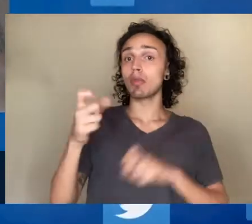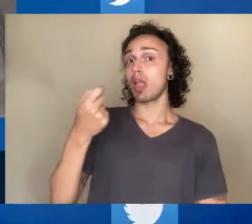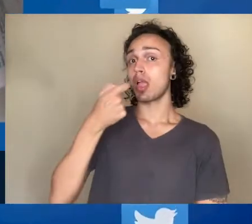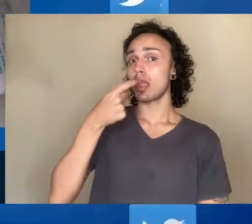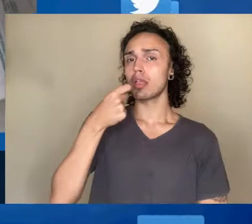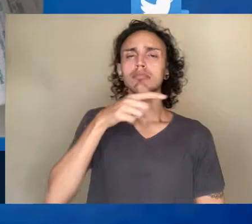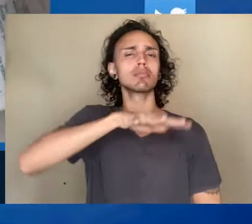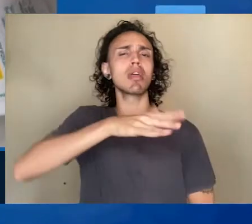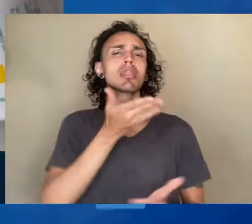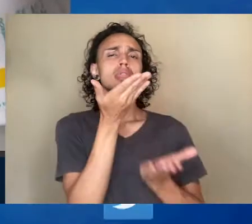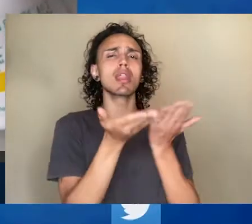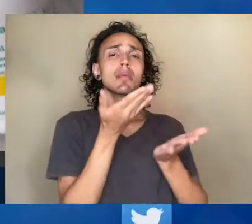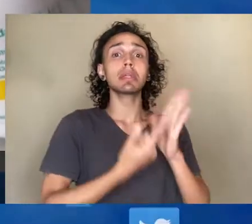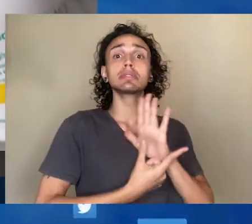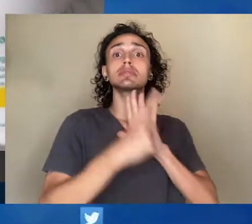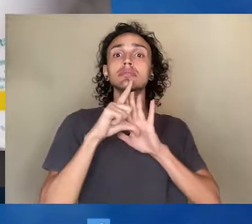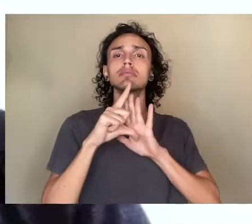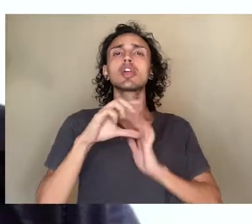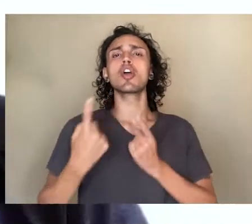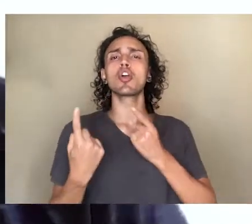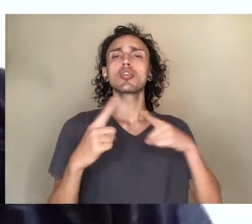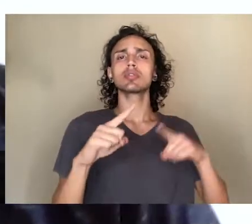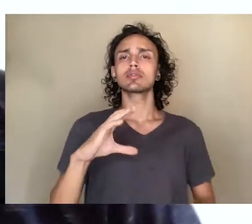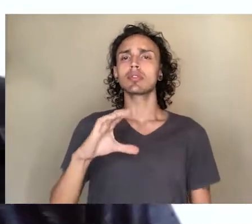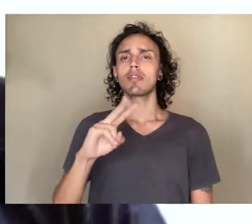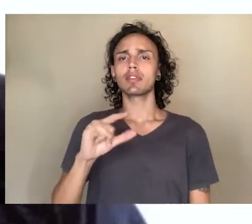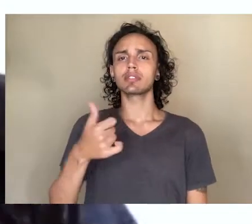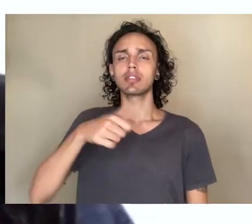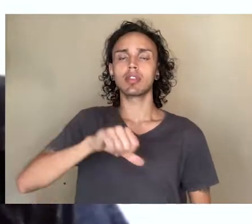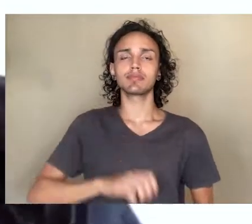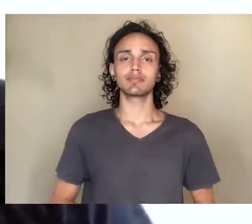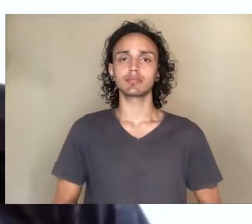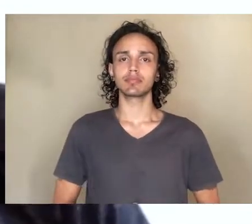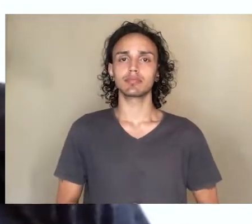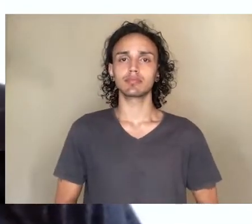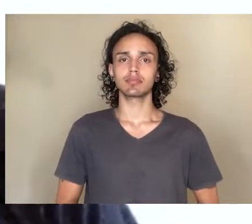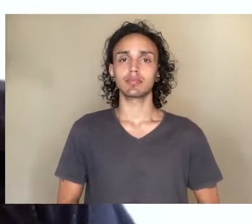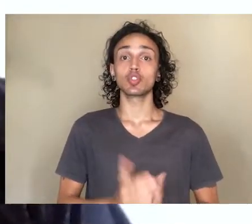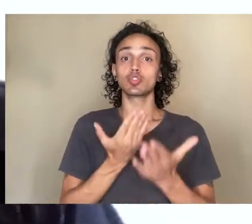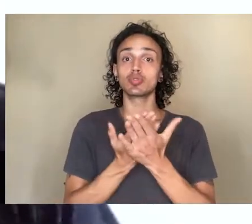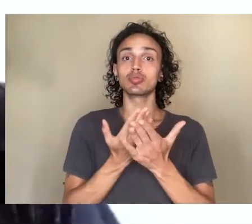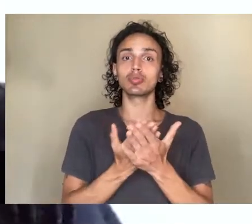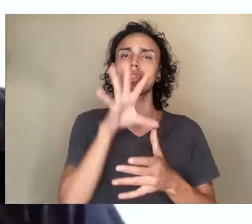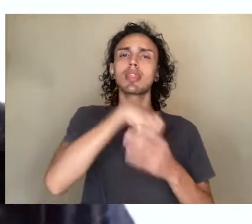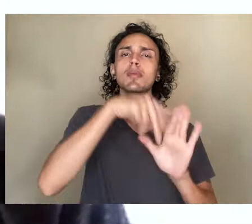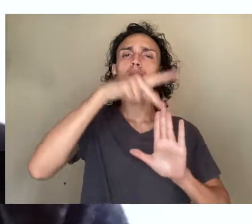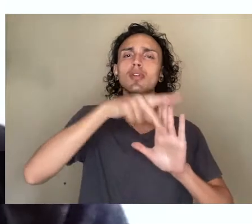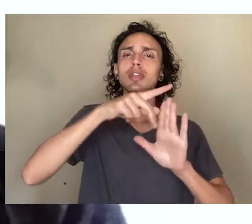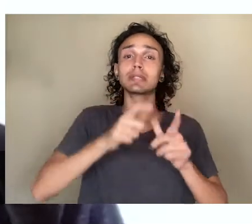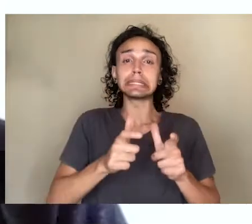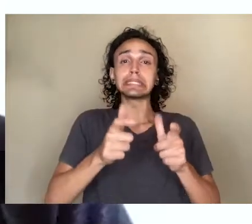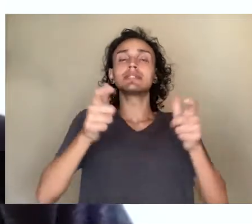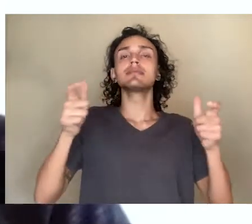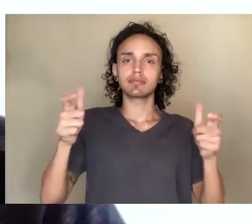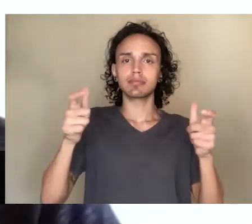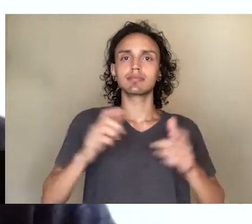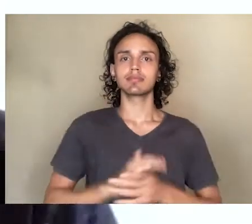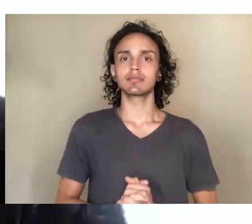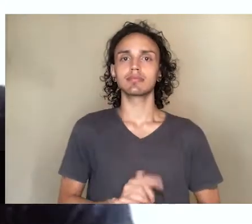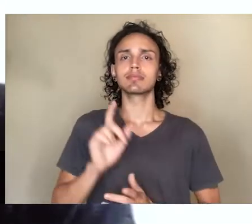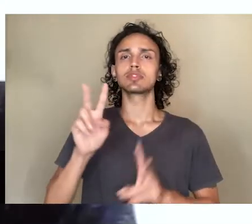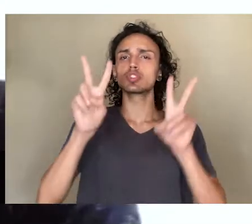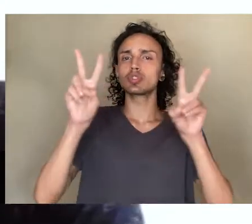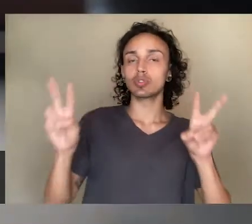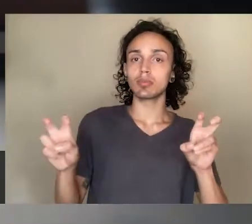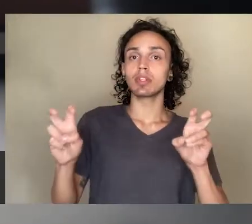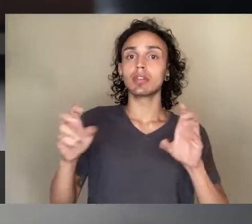tratamento precoce da Covid-19. Esse estudo, na verdade, ele faz parte de um projeto maior, que é o Digitalização